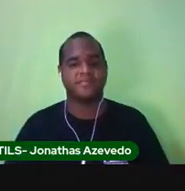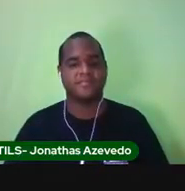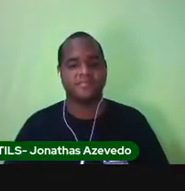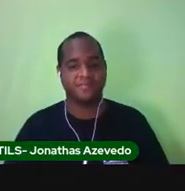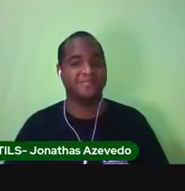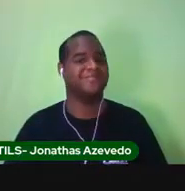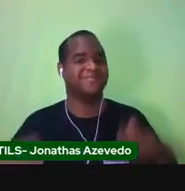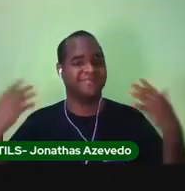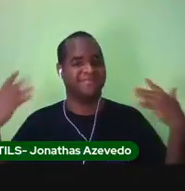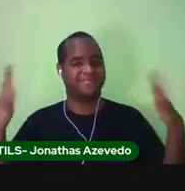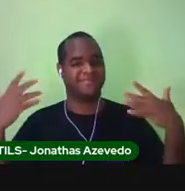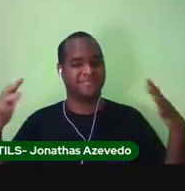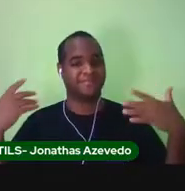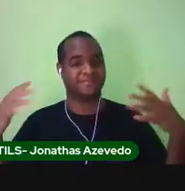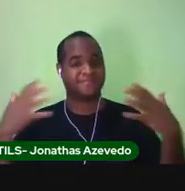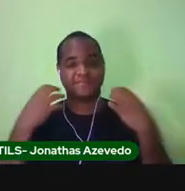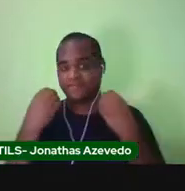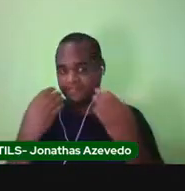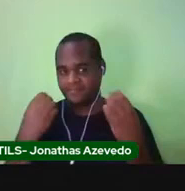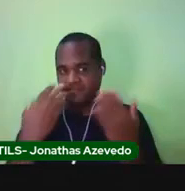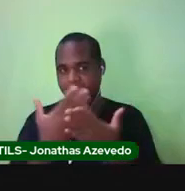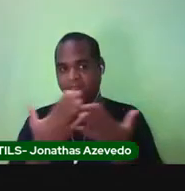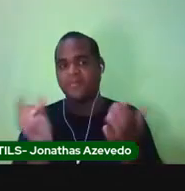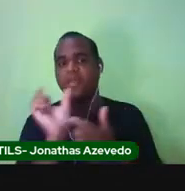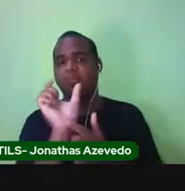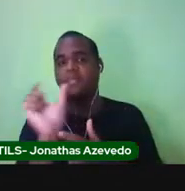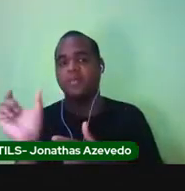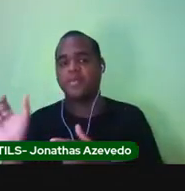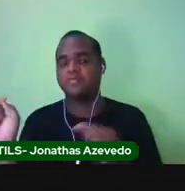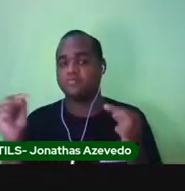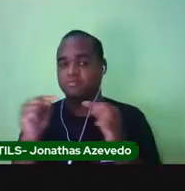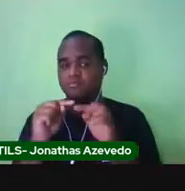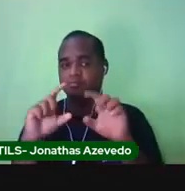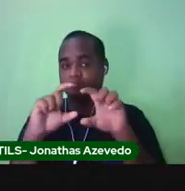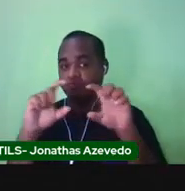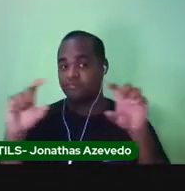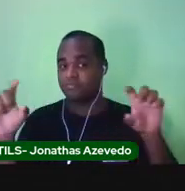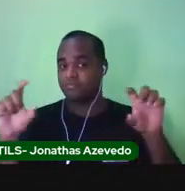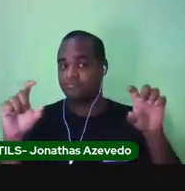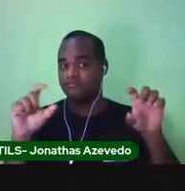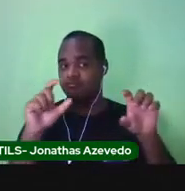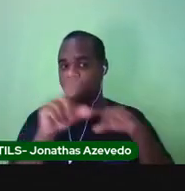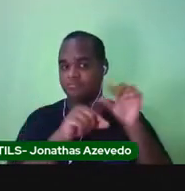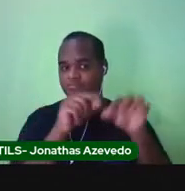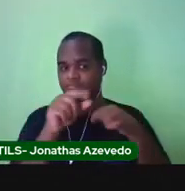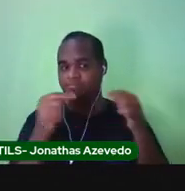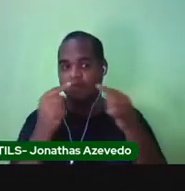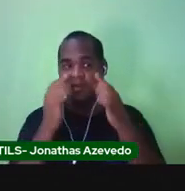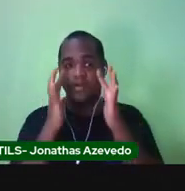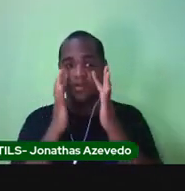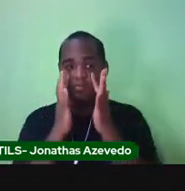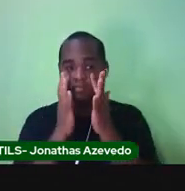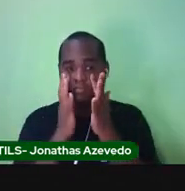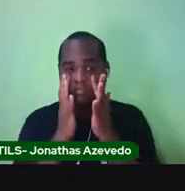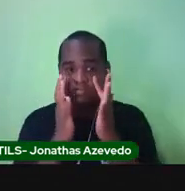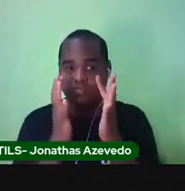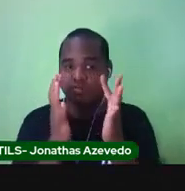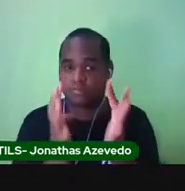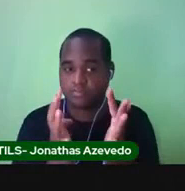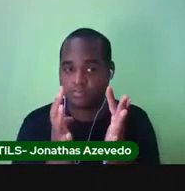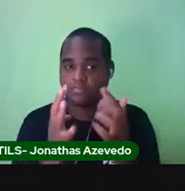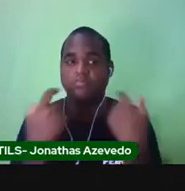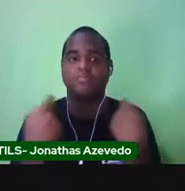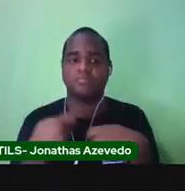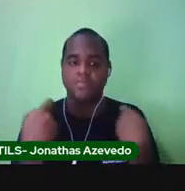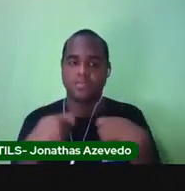Muito bem. E todas essas palavrinhas estão no banco de palavras. É só prestar, ó... Bastante